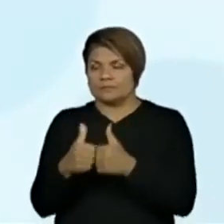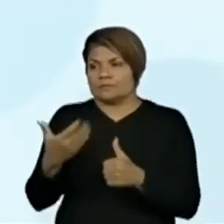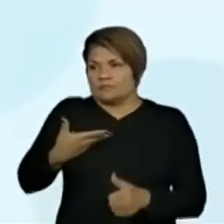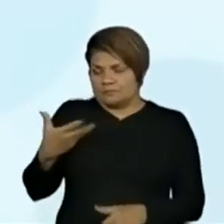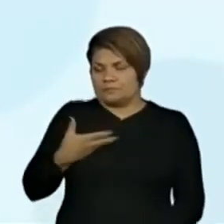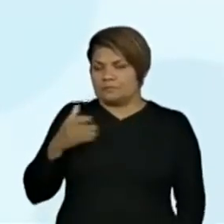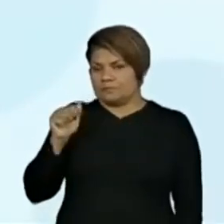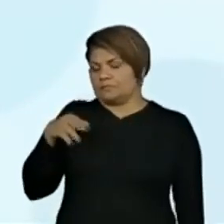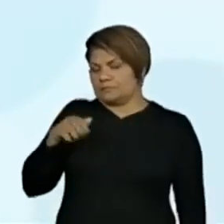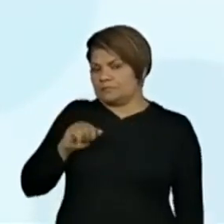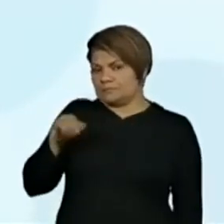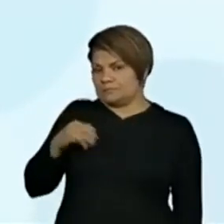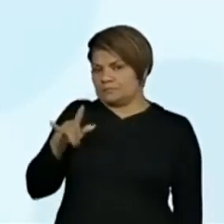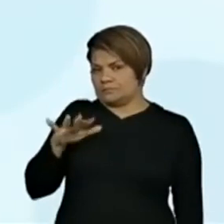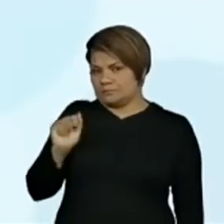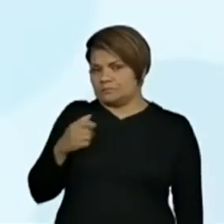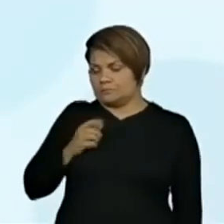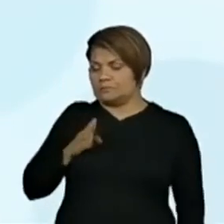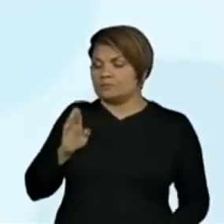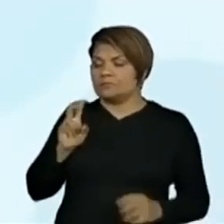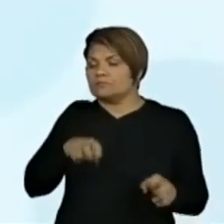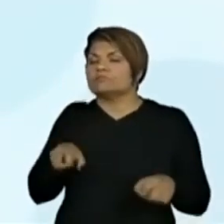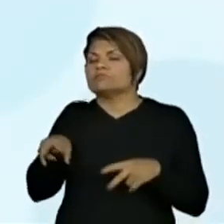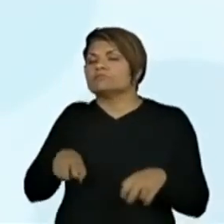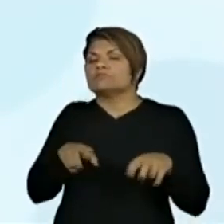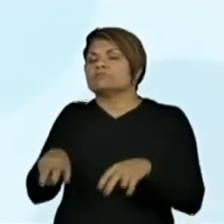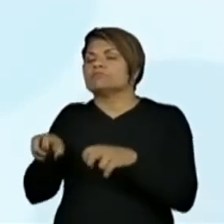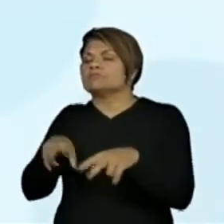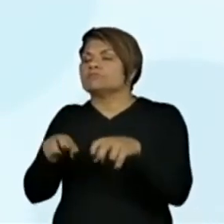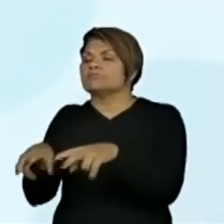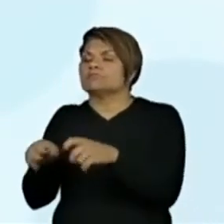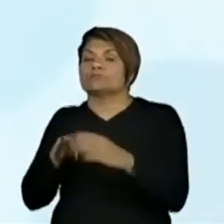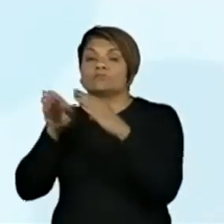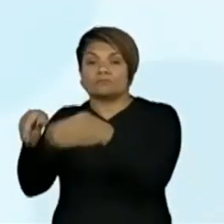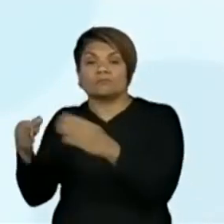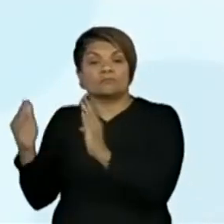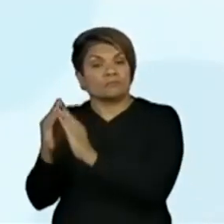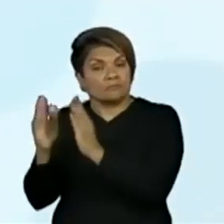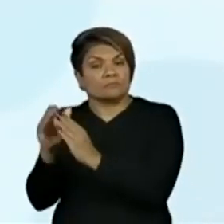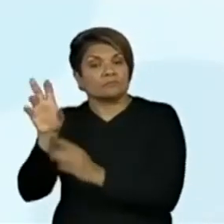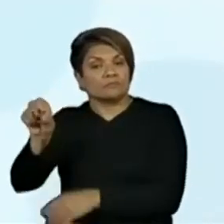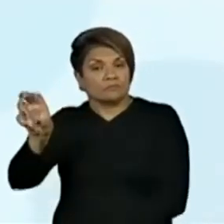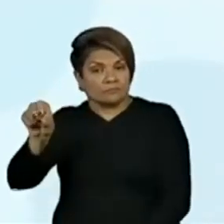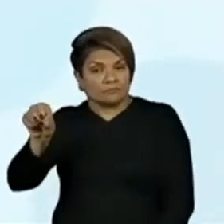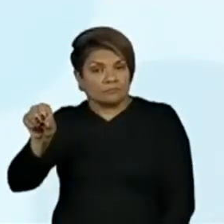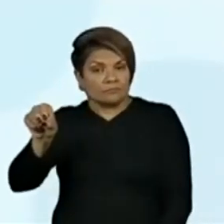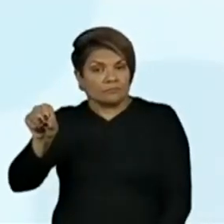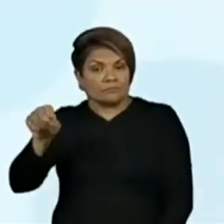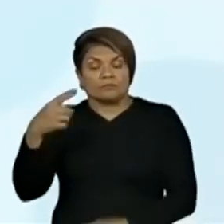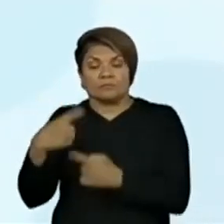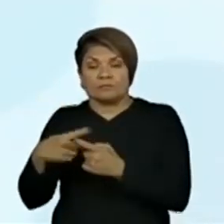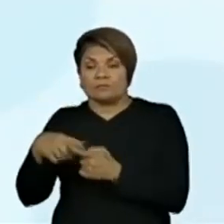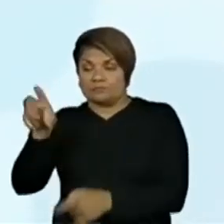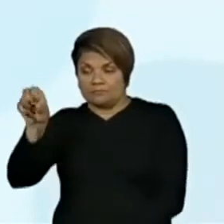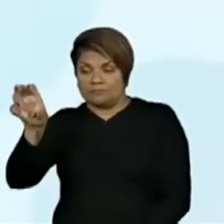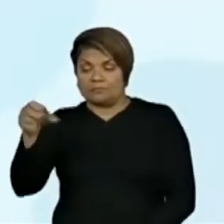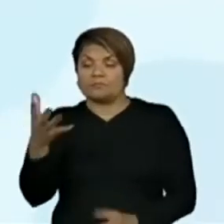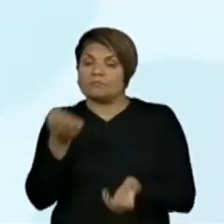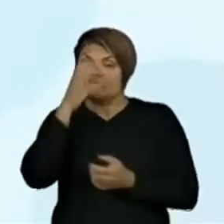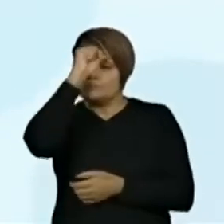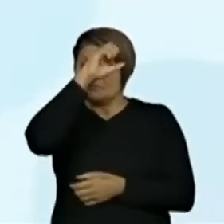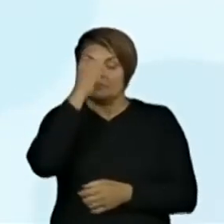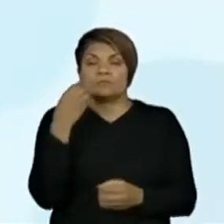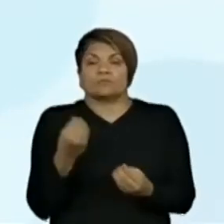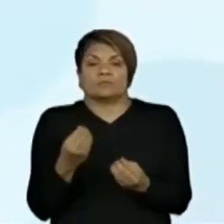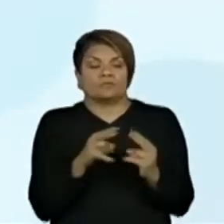para mostrar a eles como fazer a visita virtual a um museu. O avô de Ana Júlia